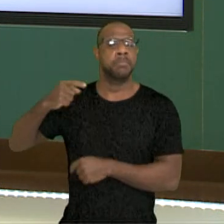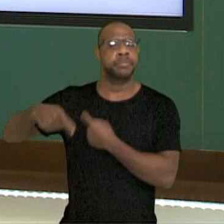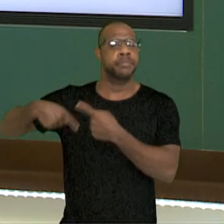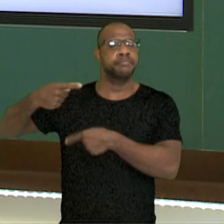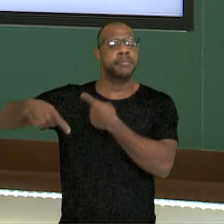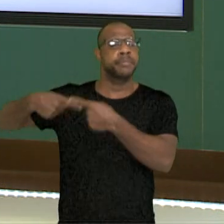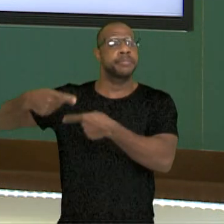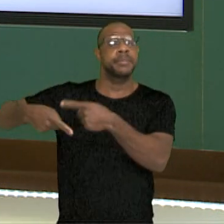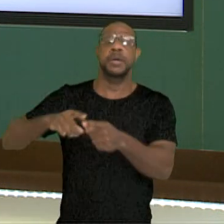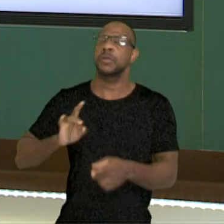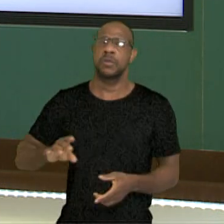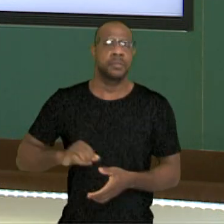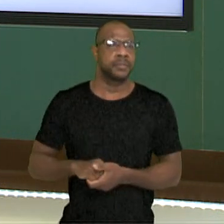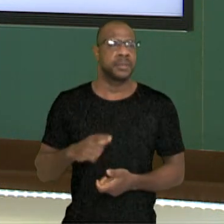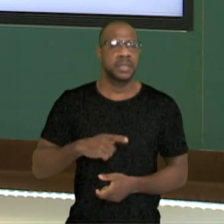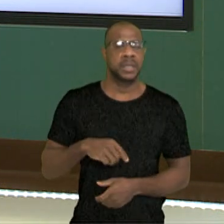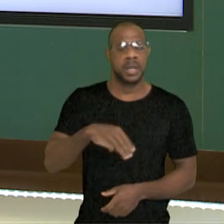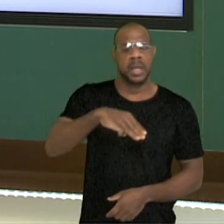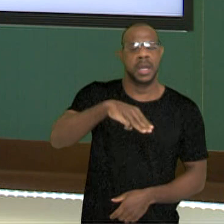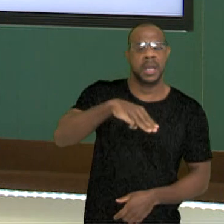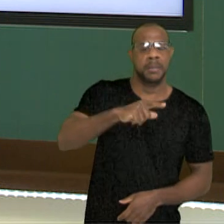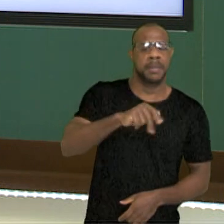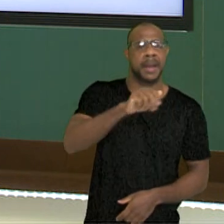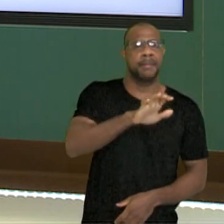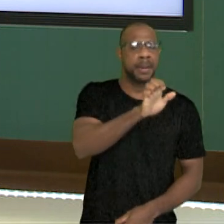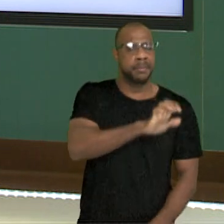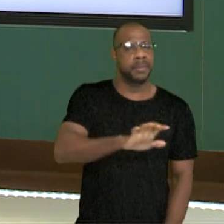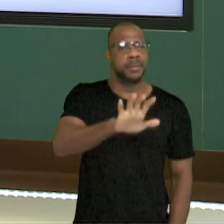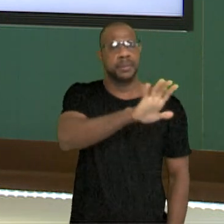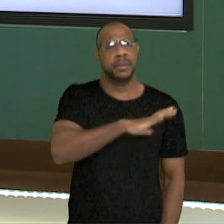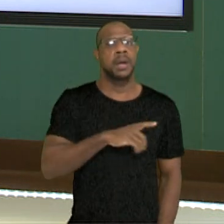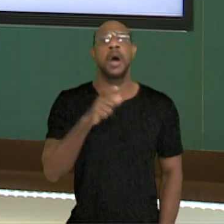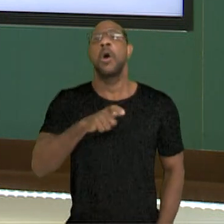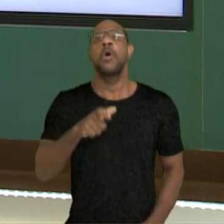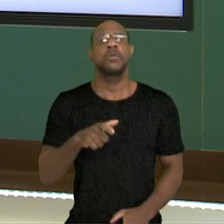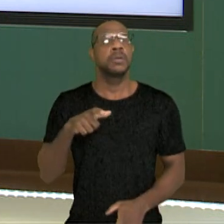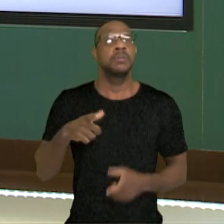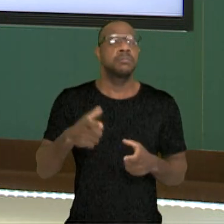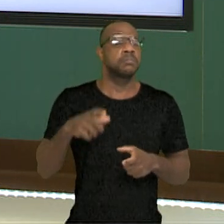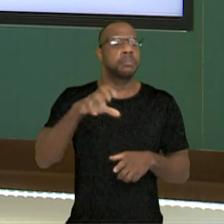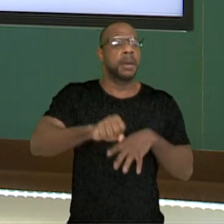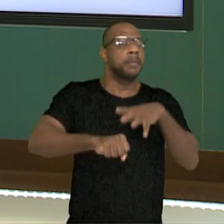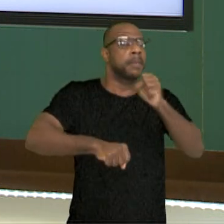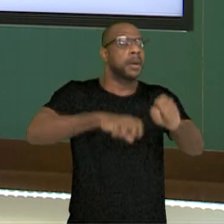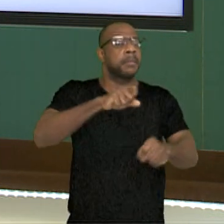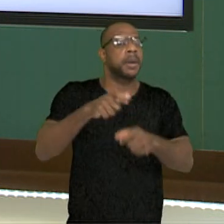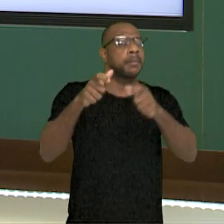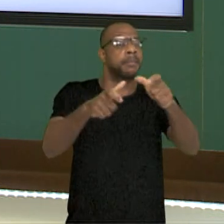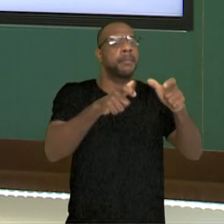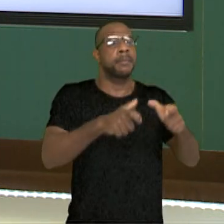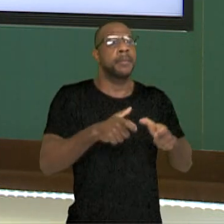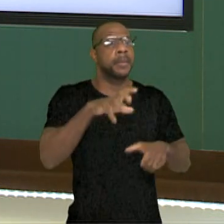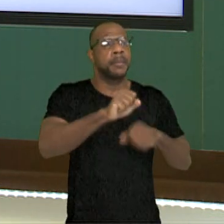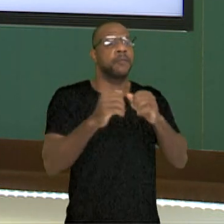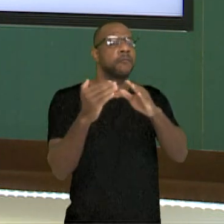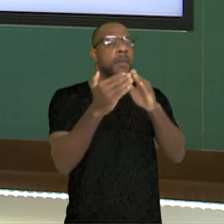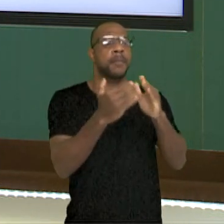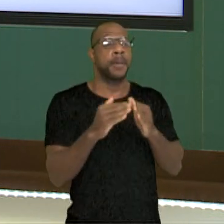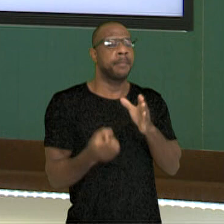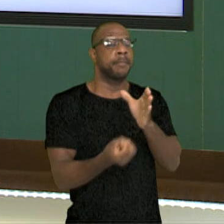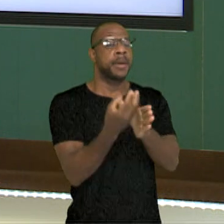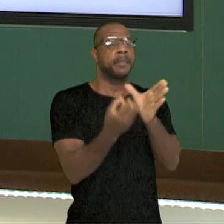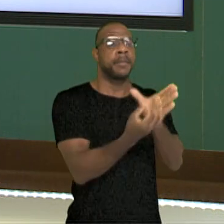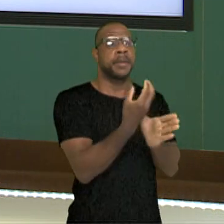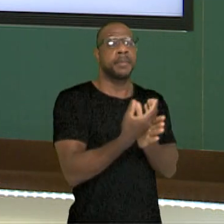aqui eu deixei um mapa para a gente ver mais ou menos onde eles vão se instalando durante o tempo, tá? Então, a gente vai ter aqui